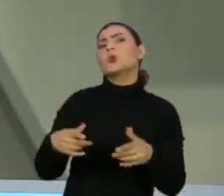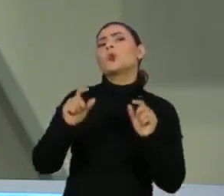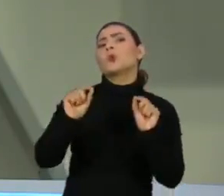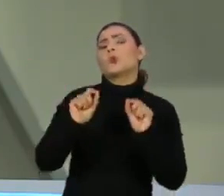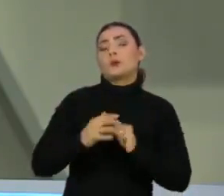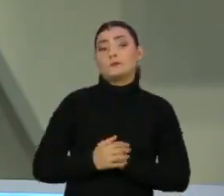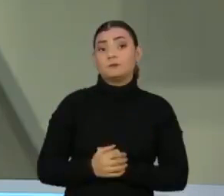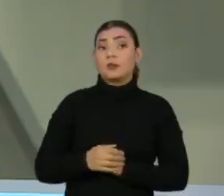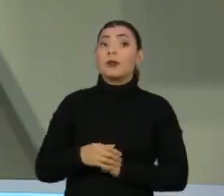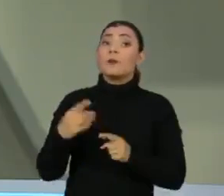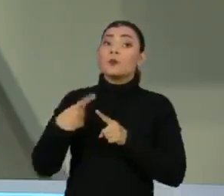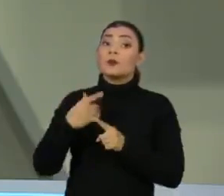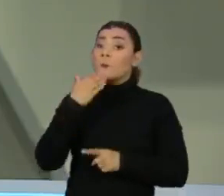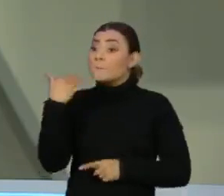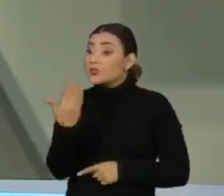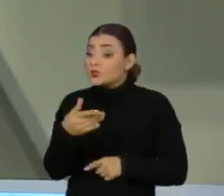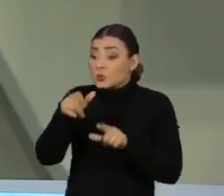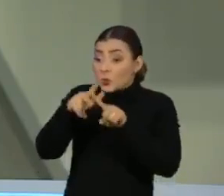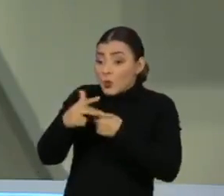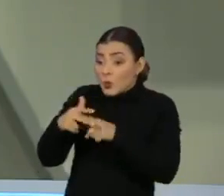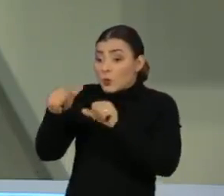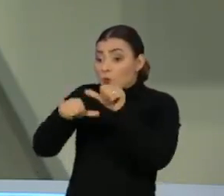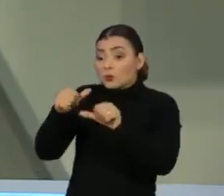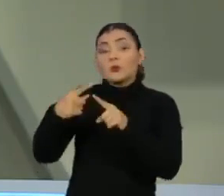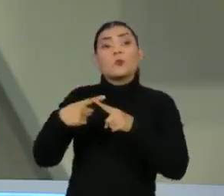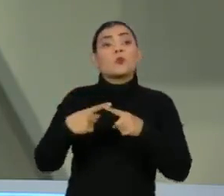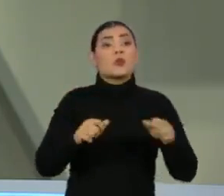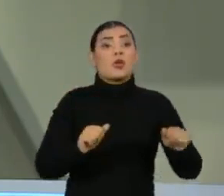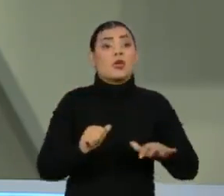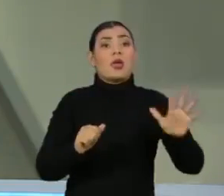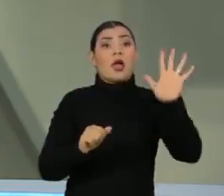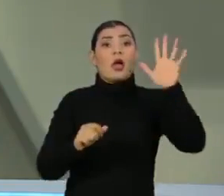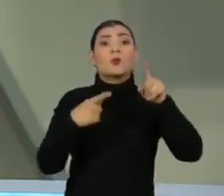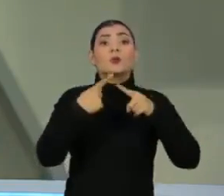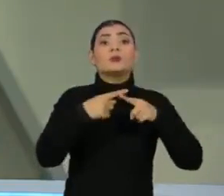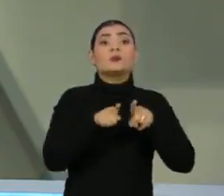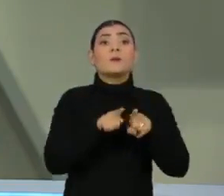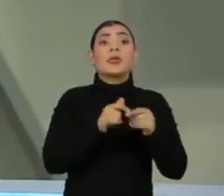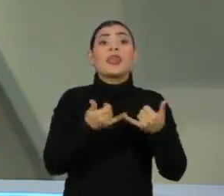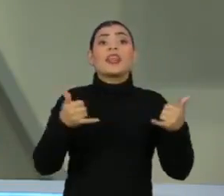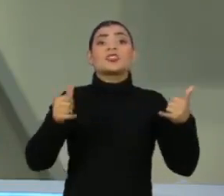pedido de reajuste se deve à alta da inflação e dos custos da energia.